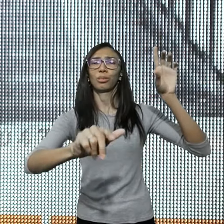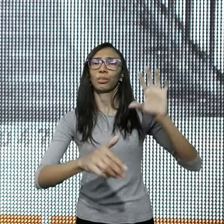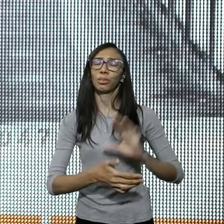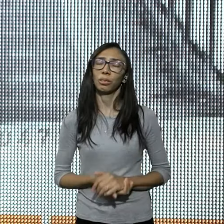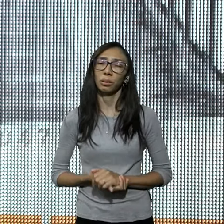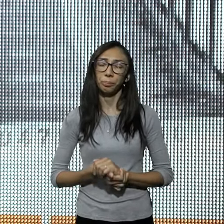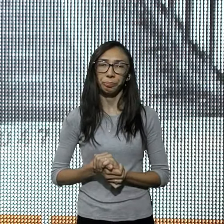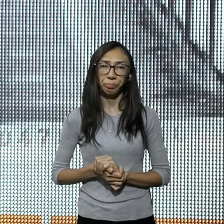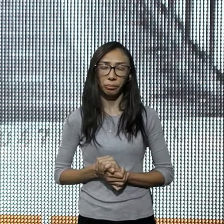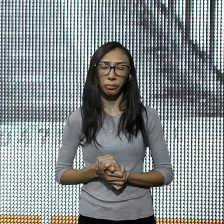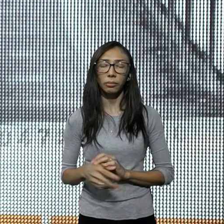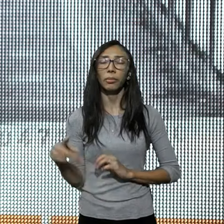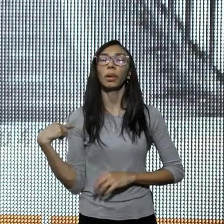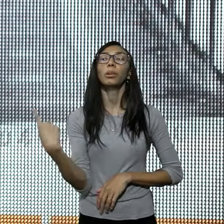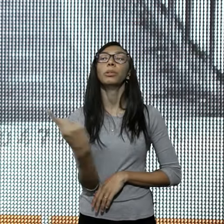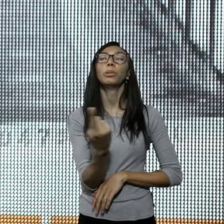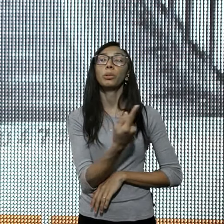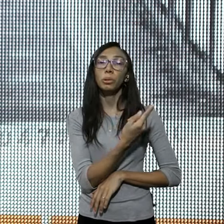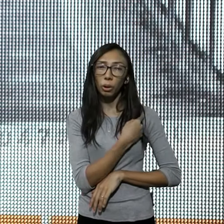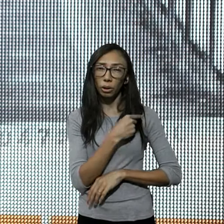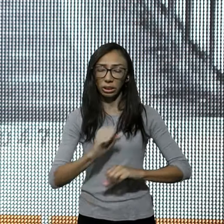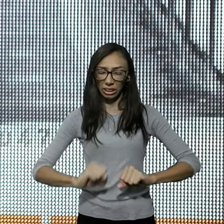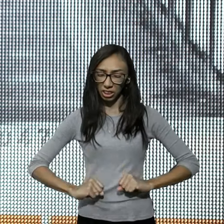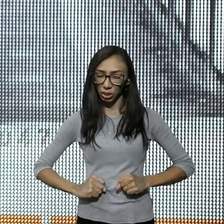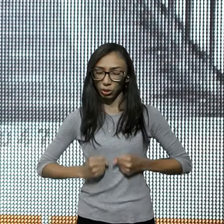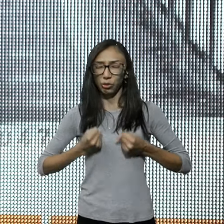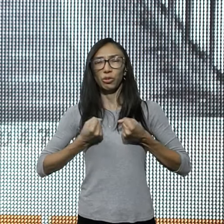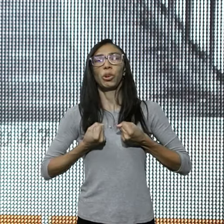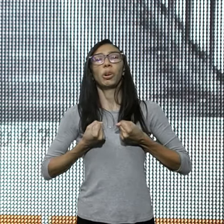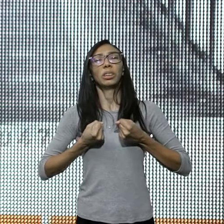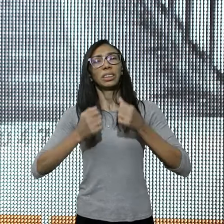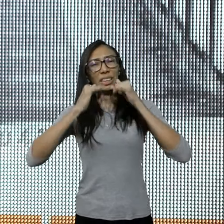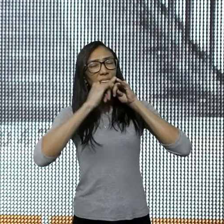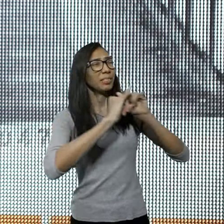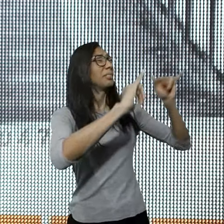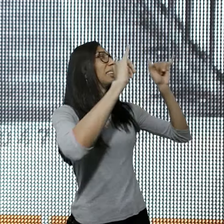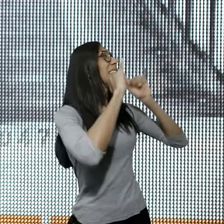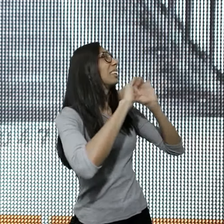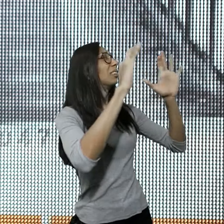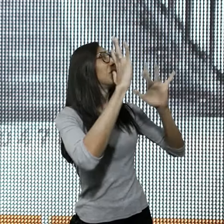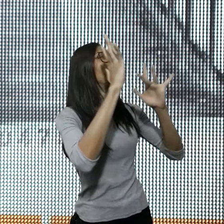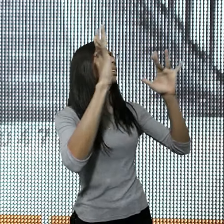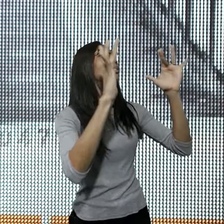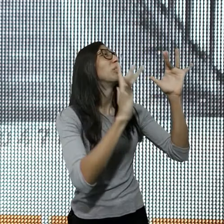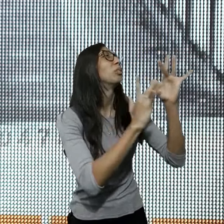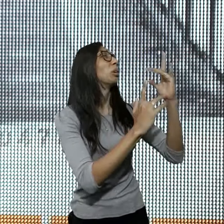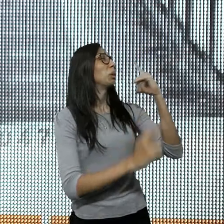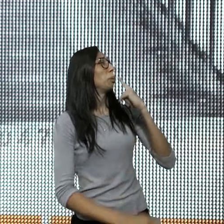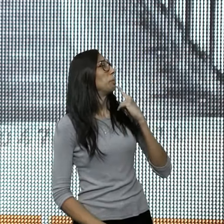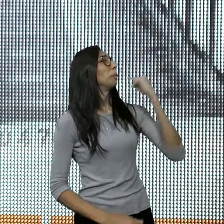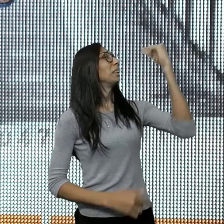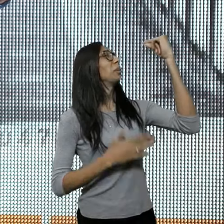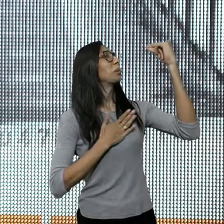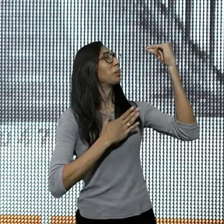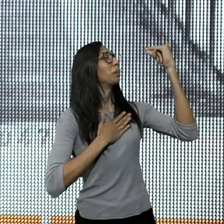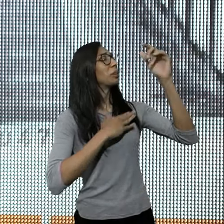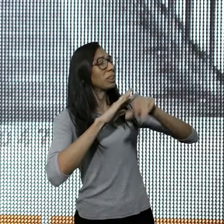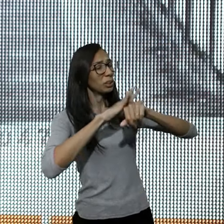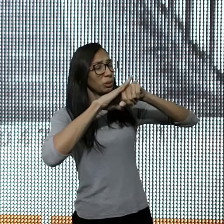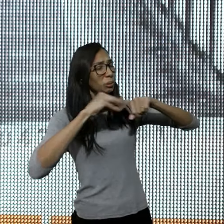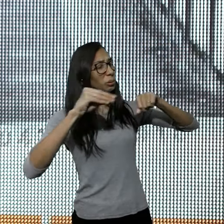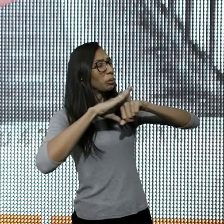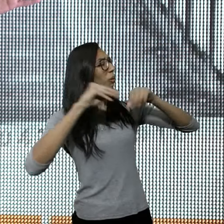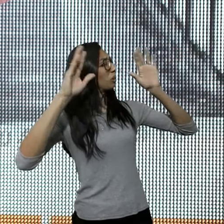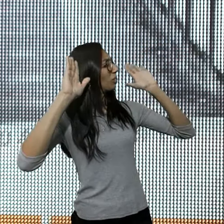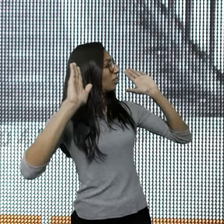ah, será que se nós, dispostos, a sair da multidão, e dizer, Jesus, conta comigo, o Senhor, já me curou, de todas as minhas